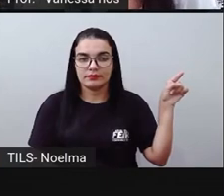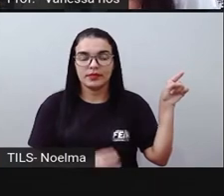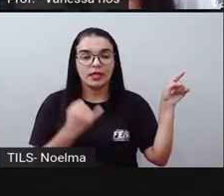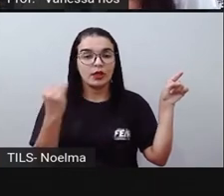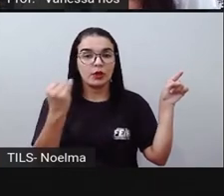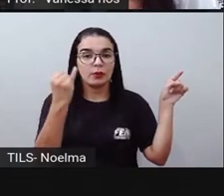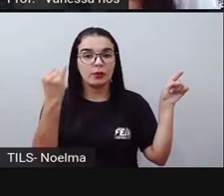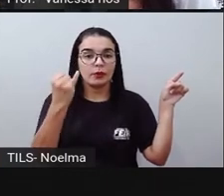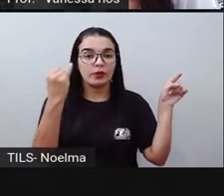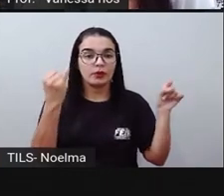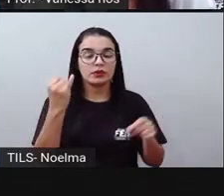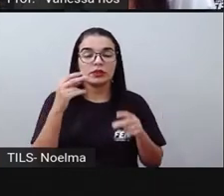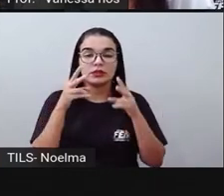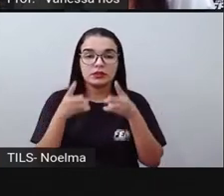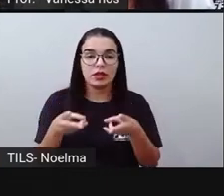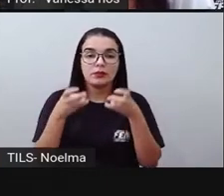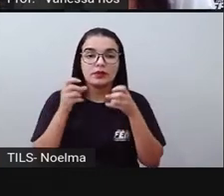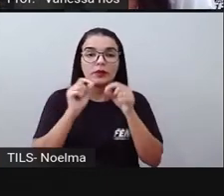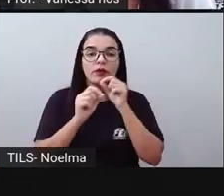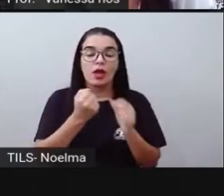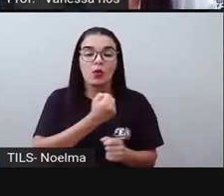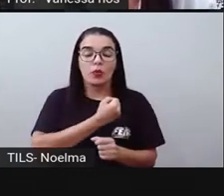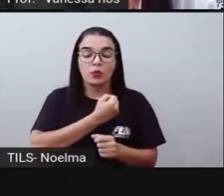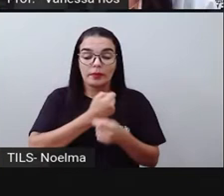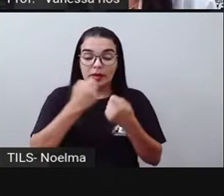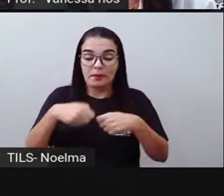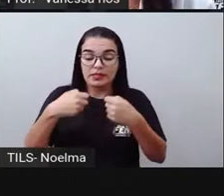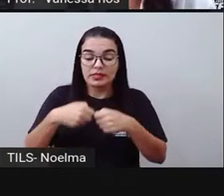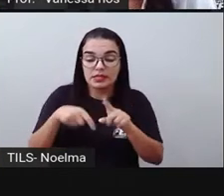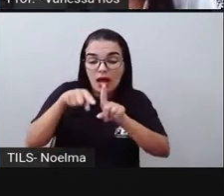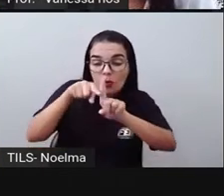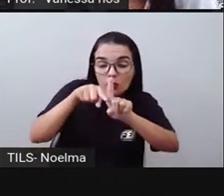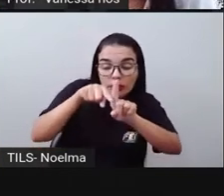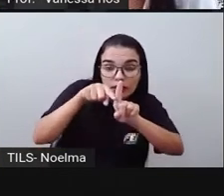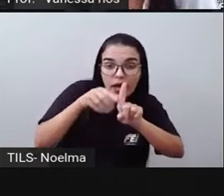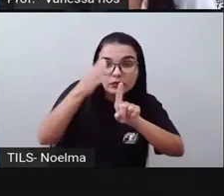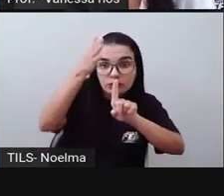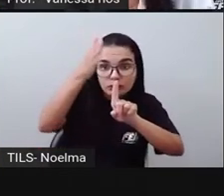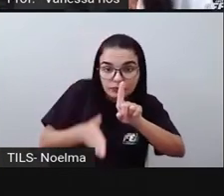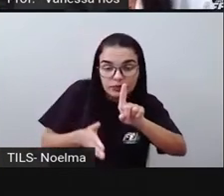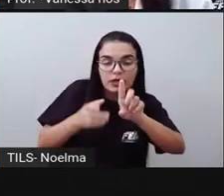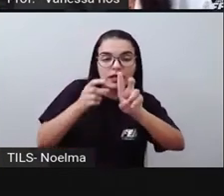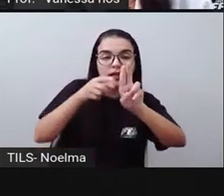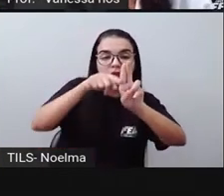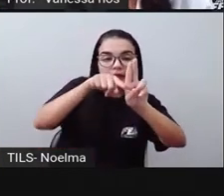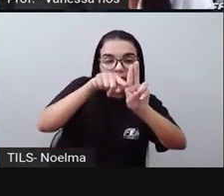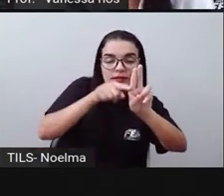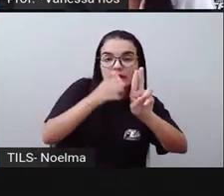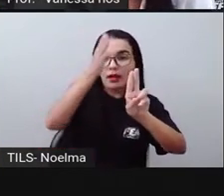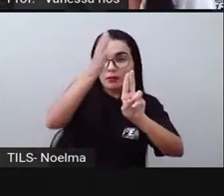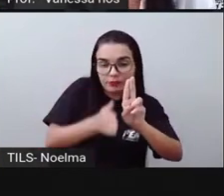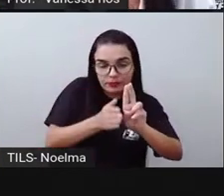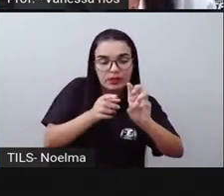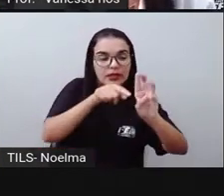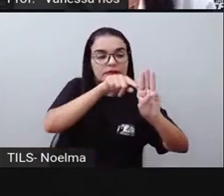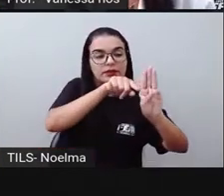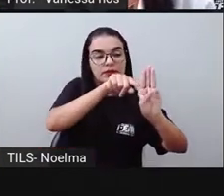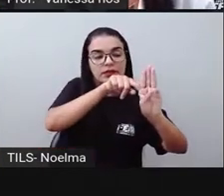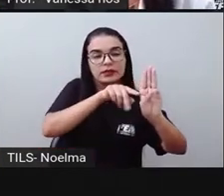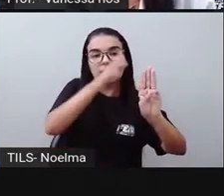precisam, os números precisam estar alinhados, onde unidade embaixo de unidade, dezena embaixo de dezena,